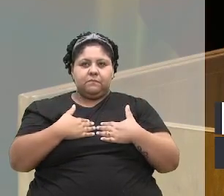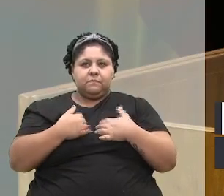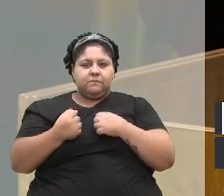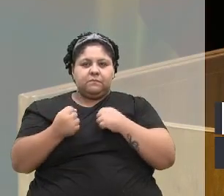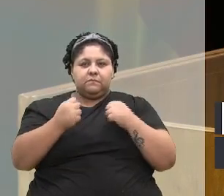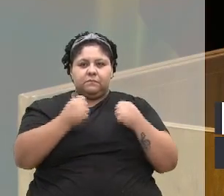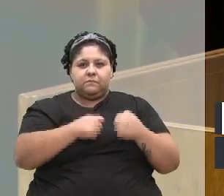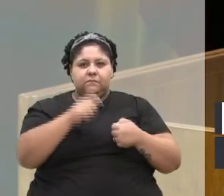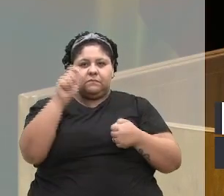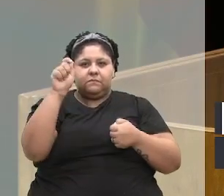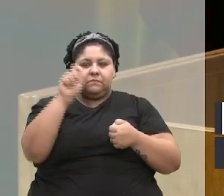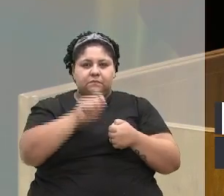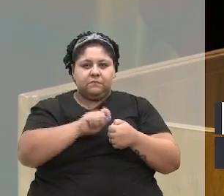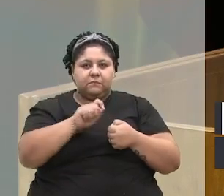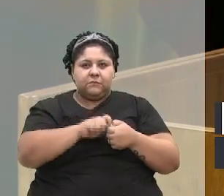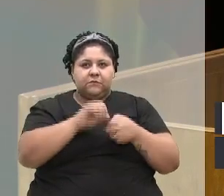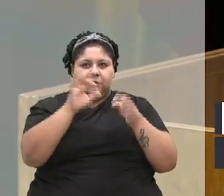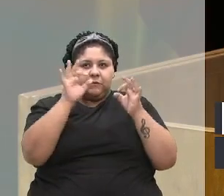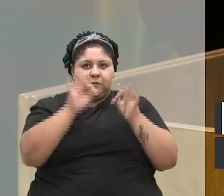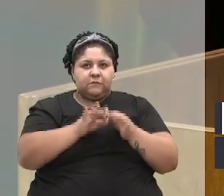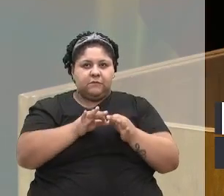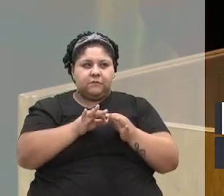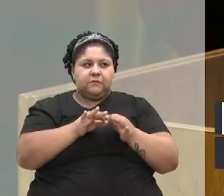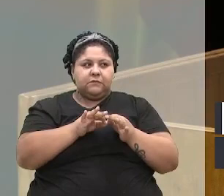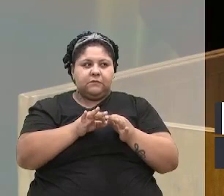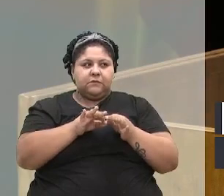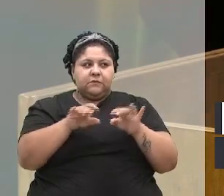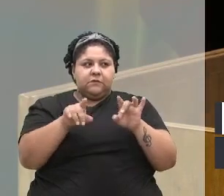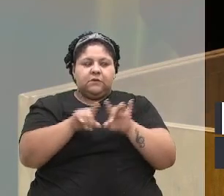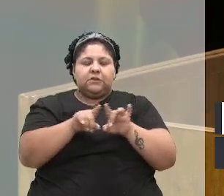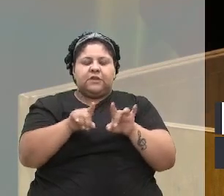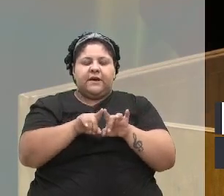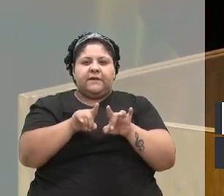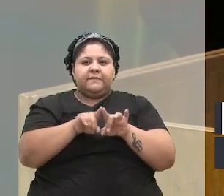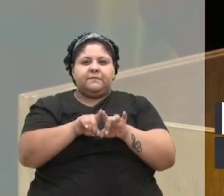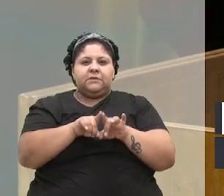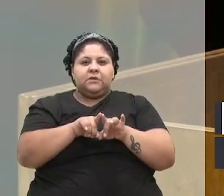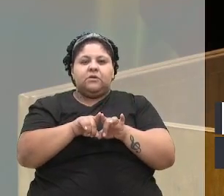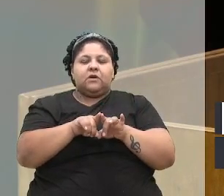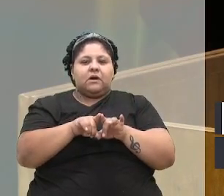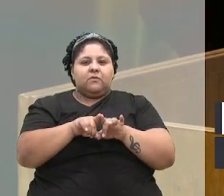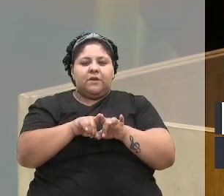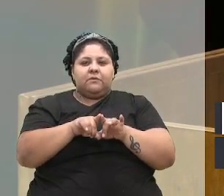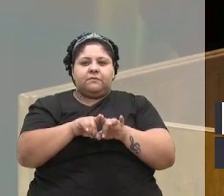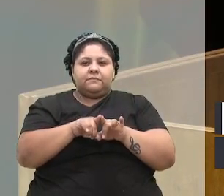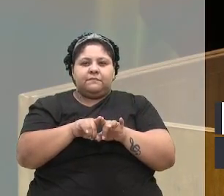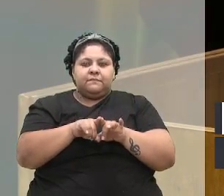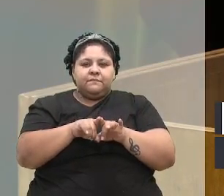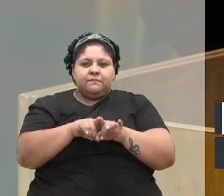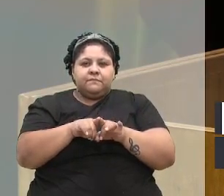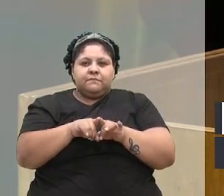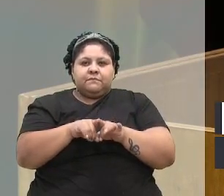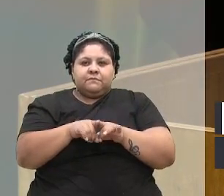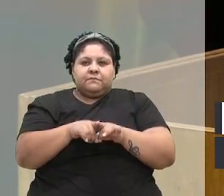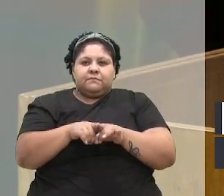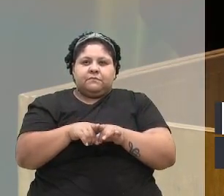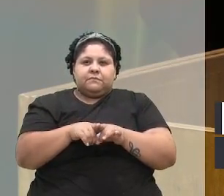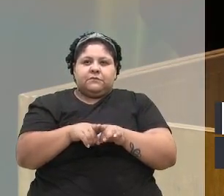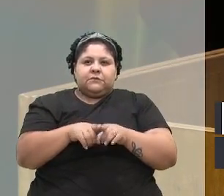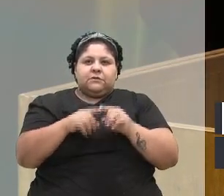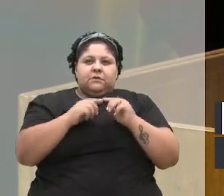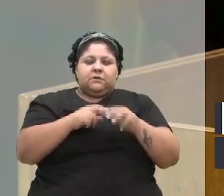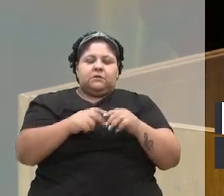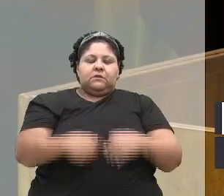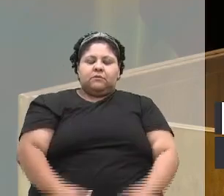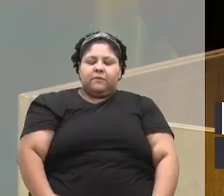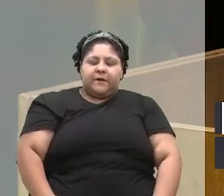fazer as coisas certas. E convido, vamos lá no bairro Jardim das Hortências, parece o rali dos sertões,